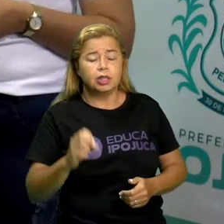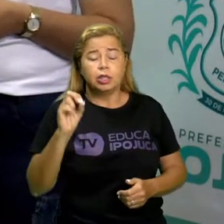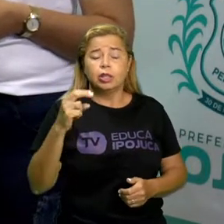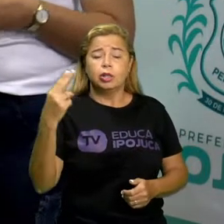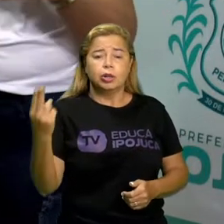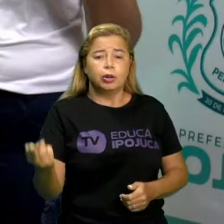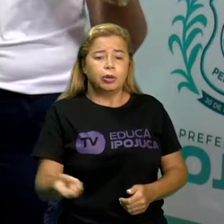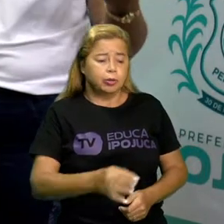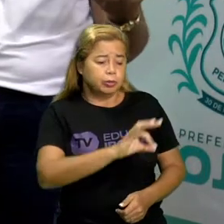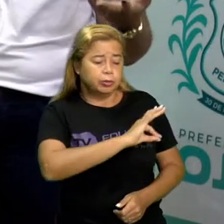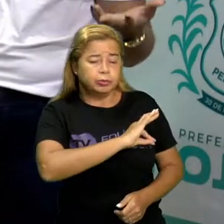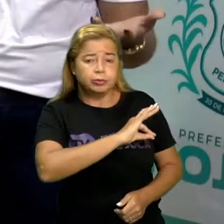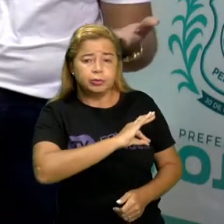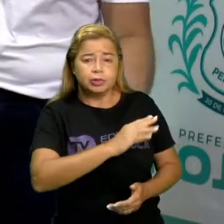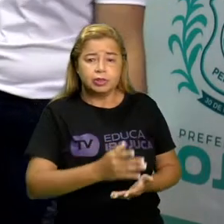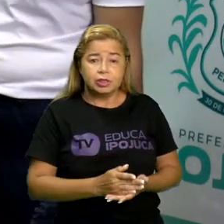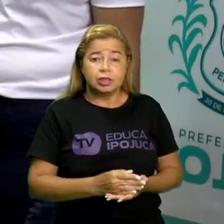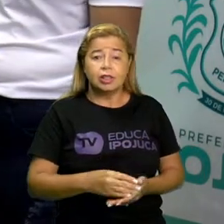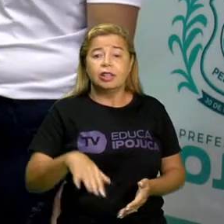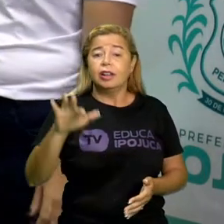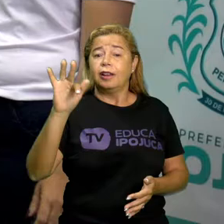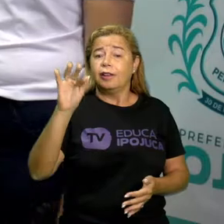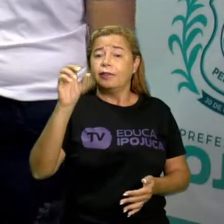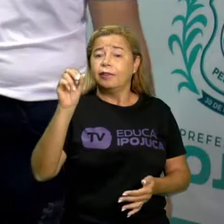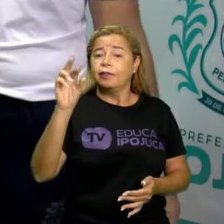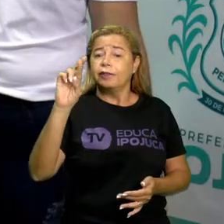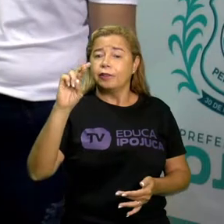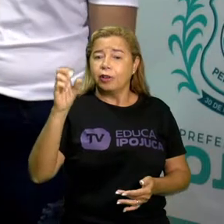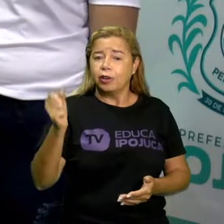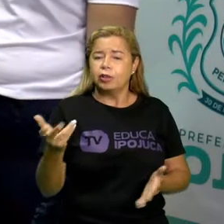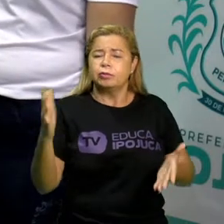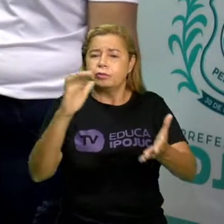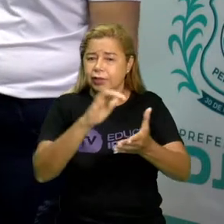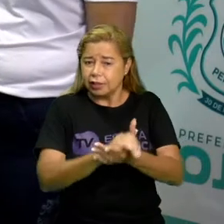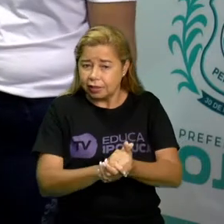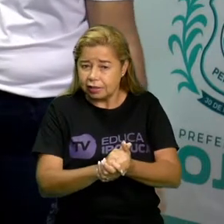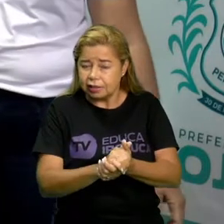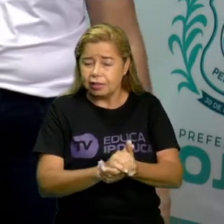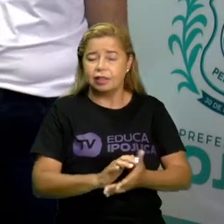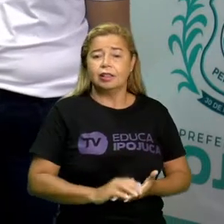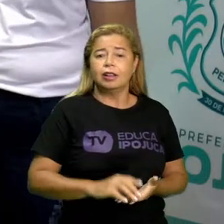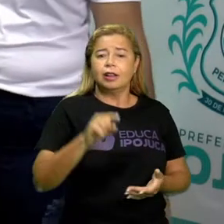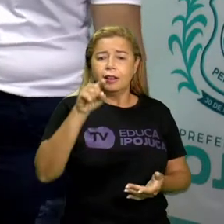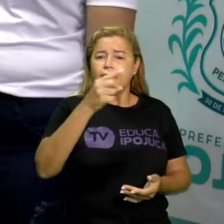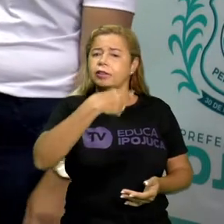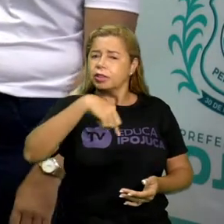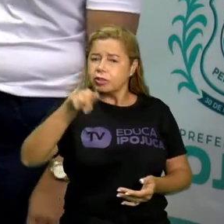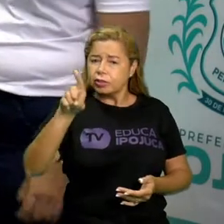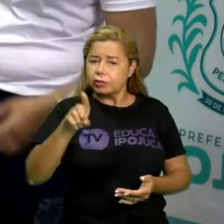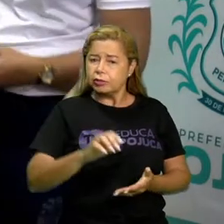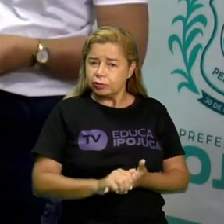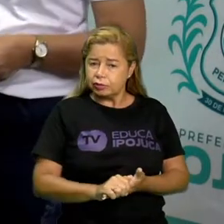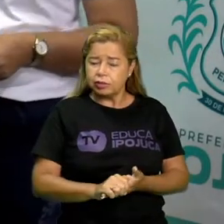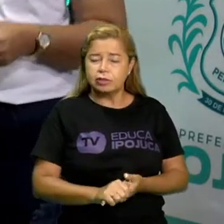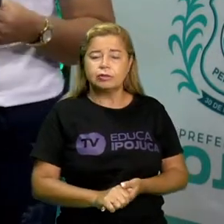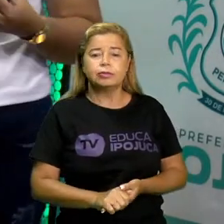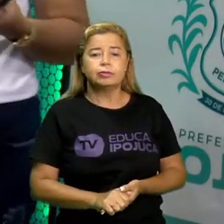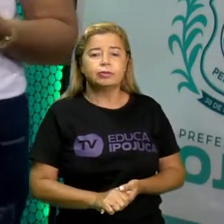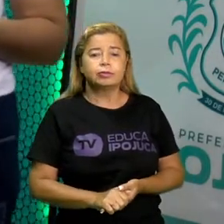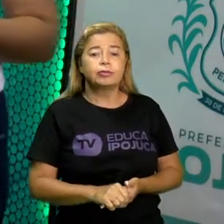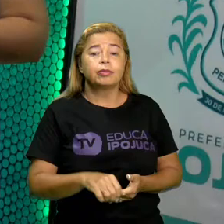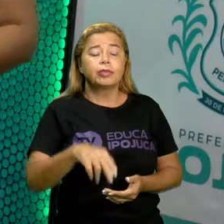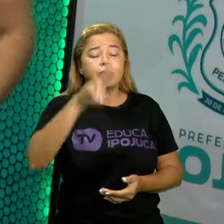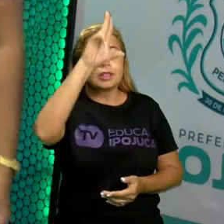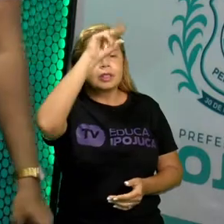muita gente usa, do Fórum para Casar. Alguém já foi a algum desses repartições aí? A